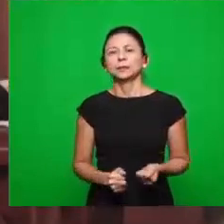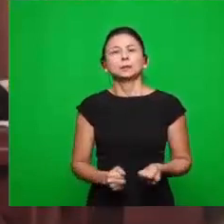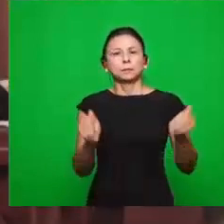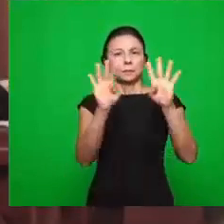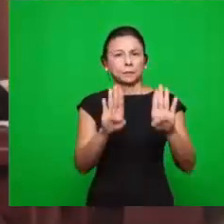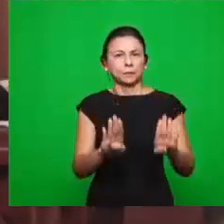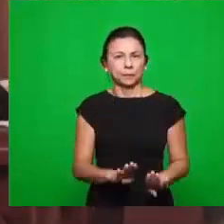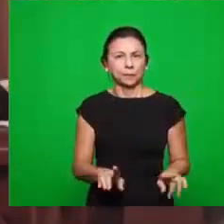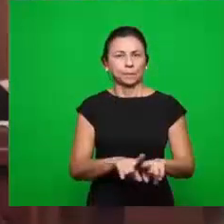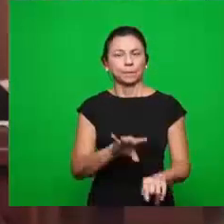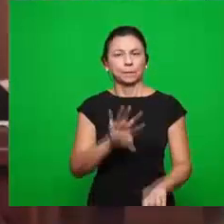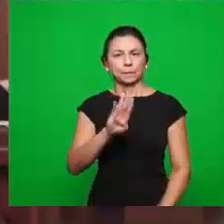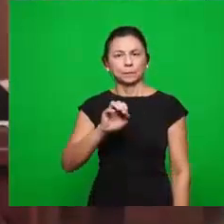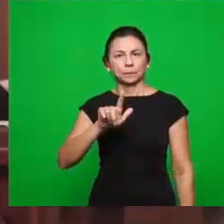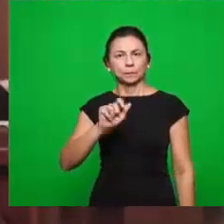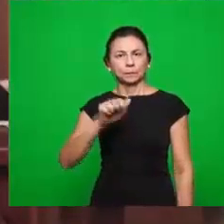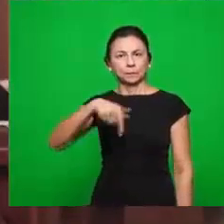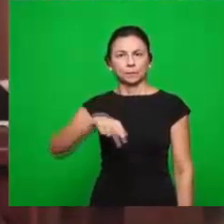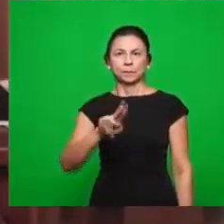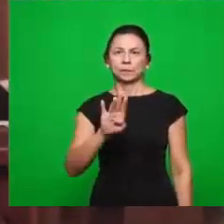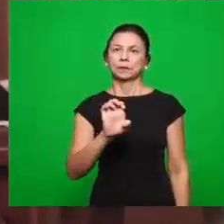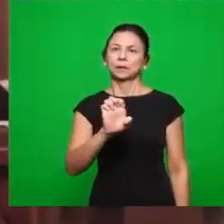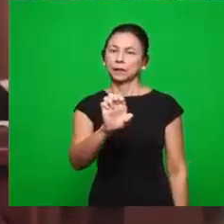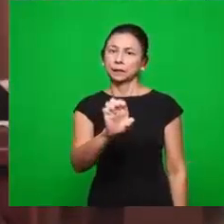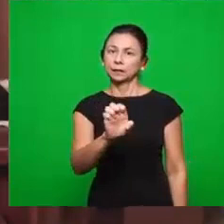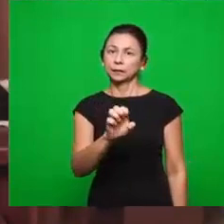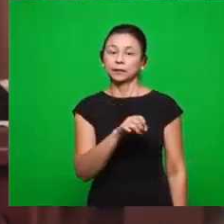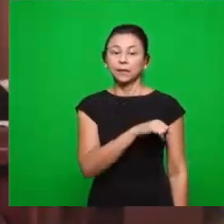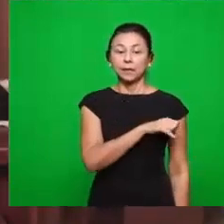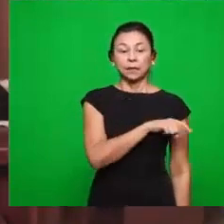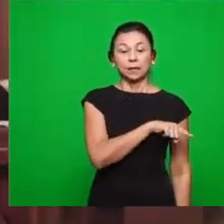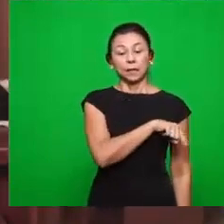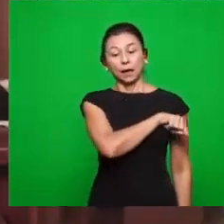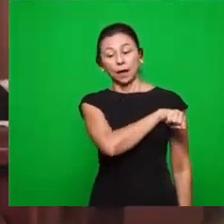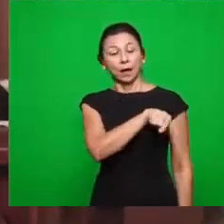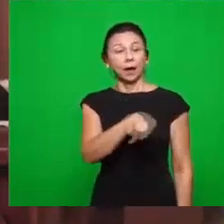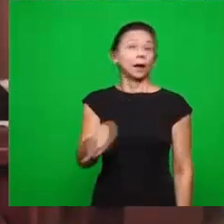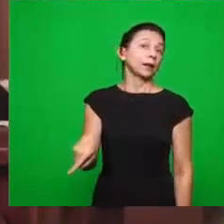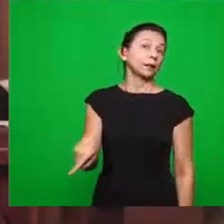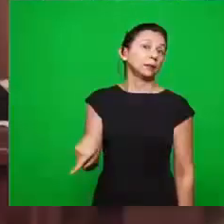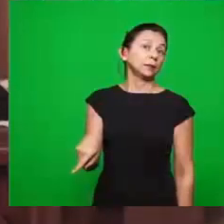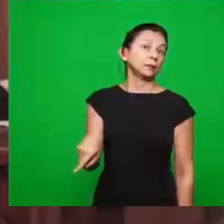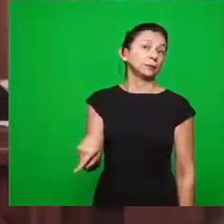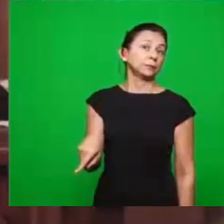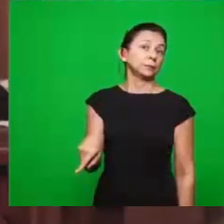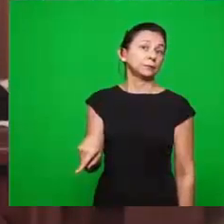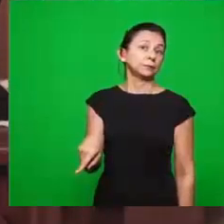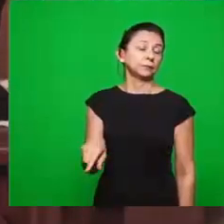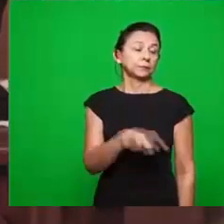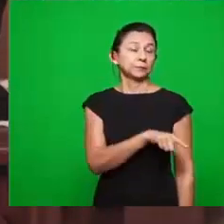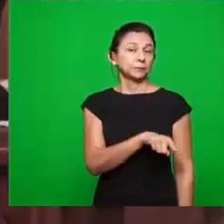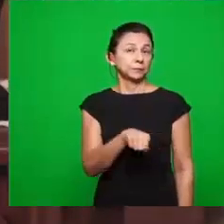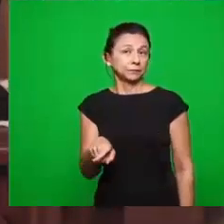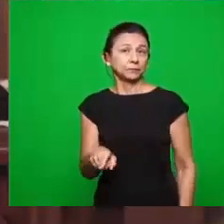Agora, quando ele diz assim, Iau, então ele está fazendo uma união. Mas outros